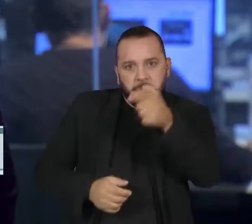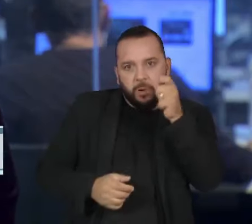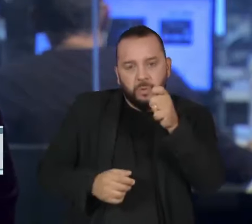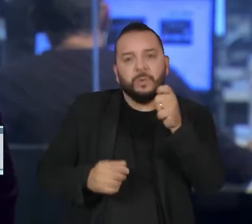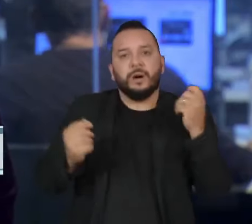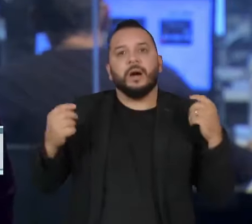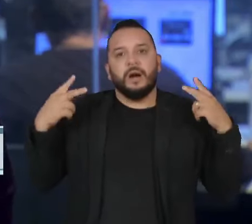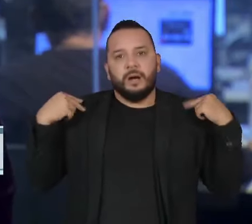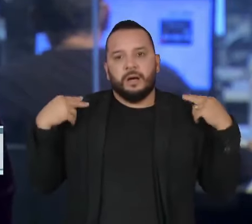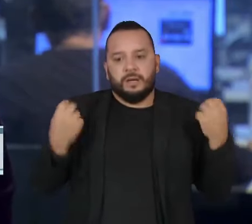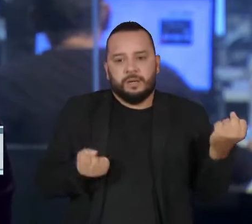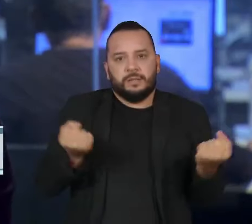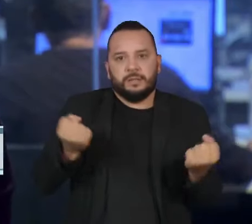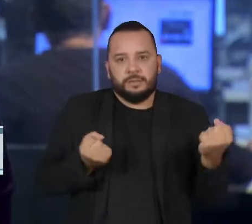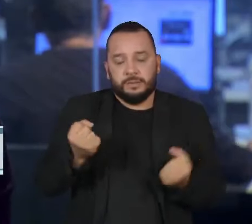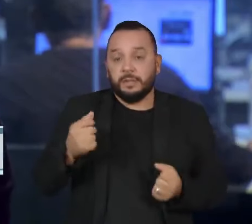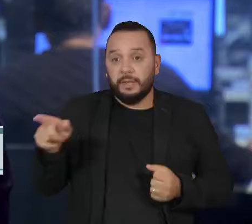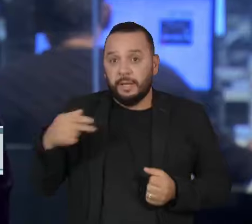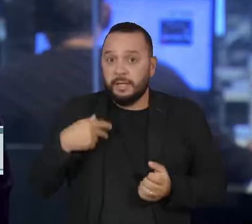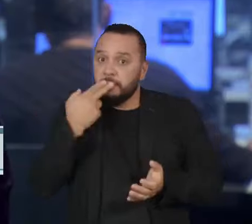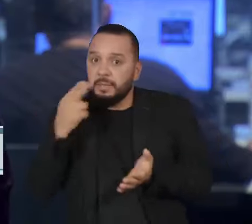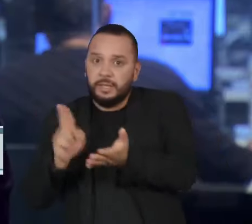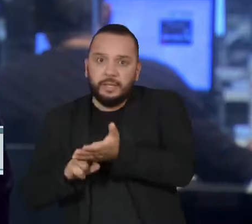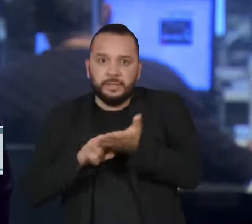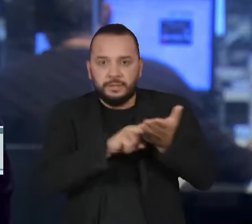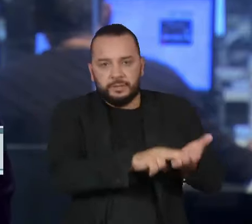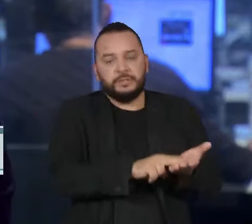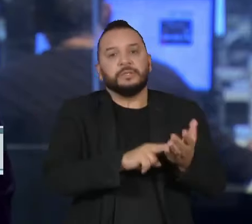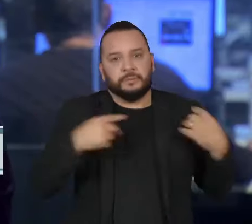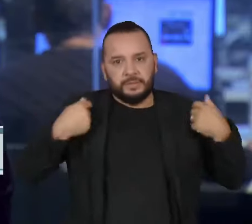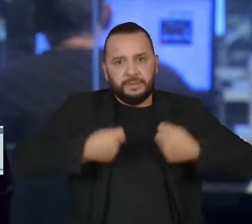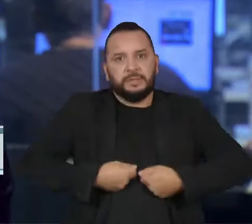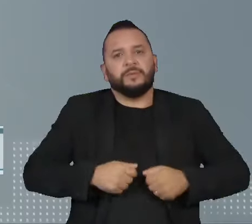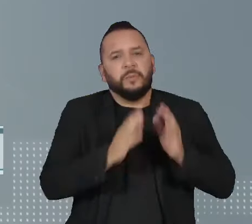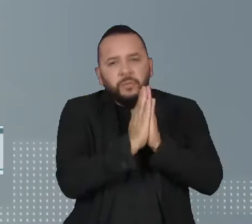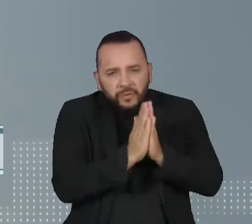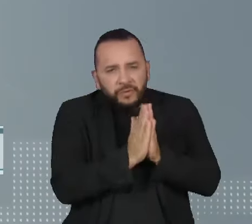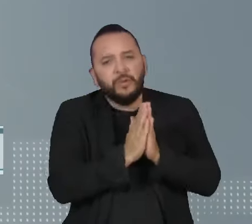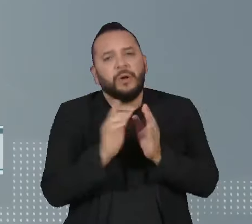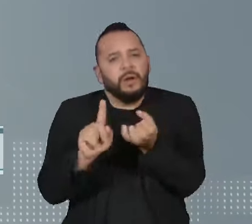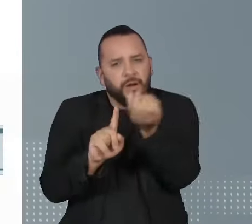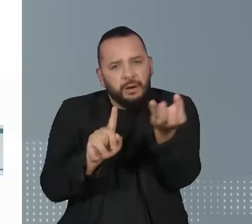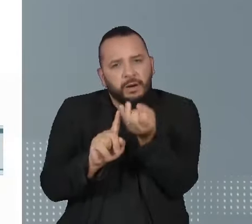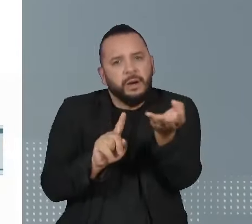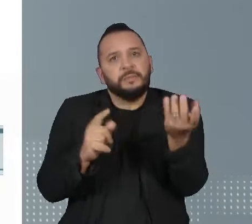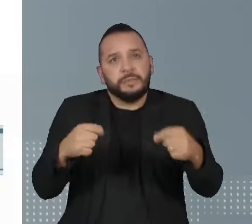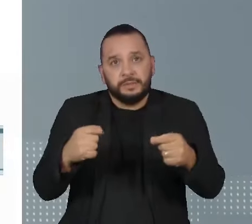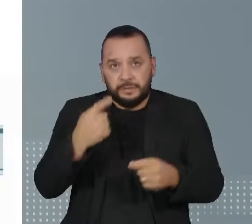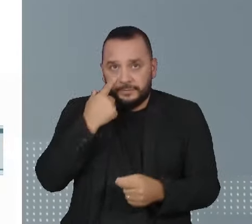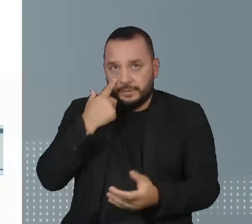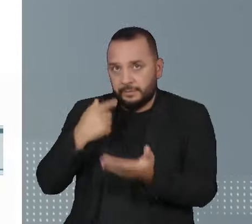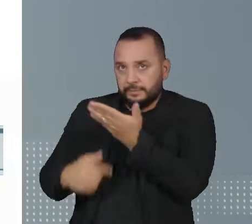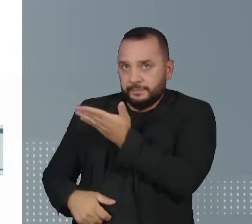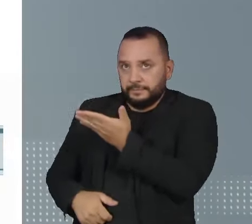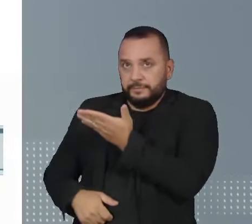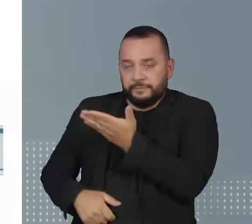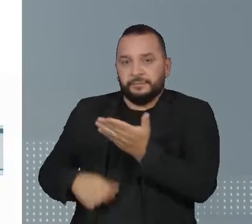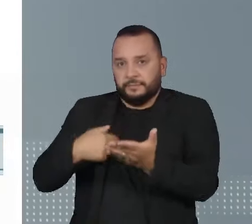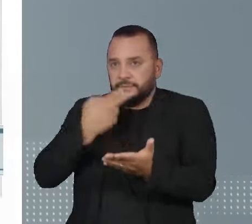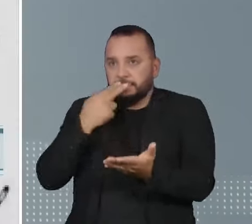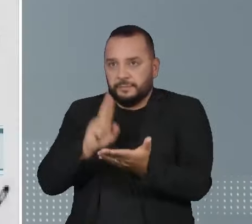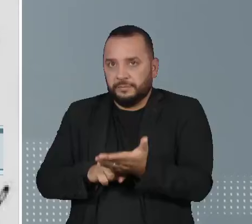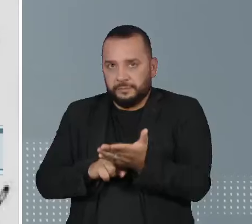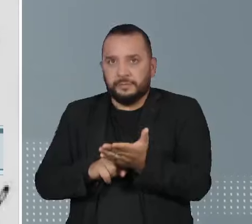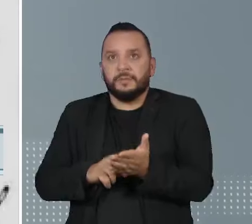Em um bilhete ao ministro, Rivaldo implorou para ser ouvido. No bilhete, Rivaldo Barbosa